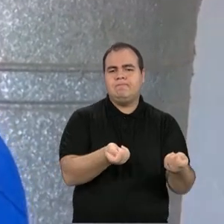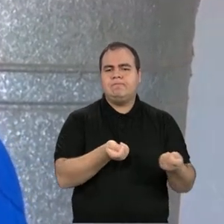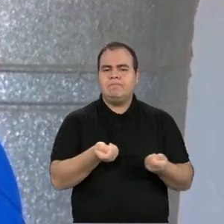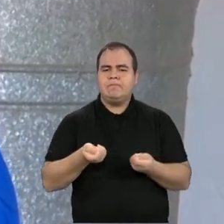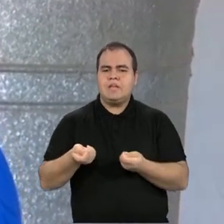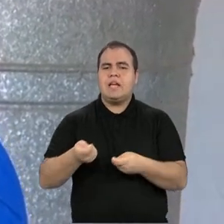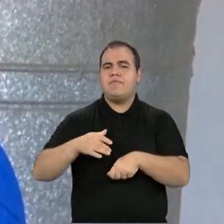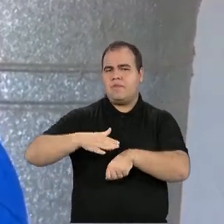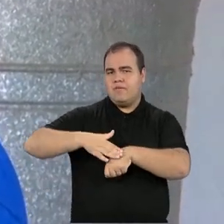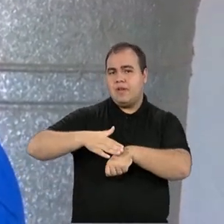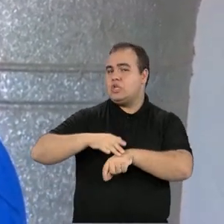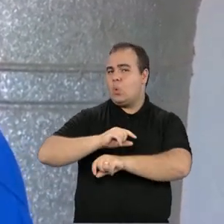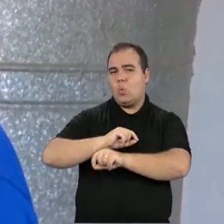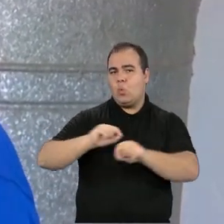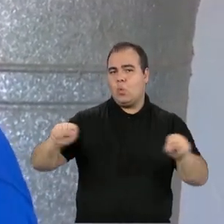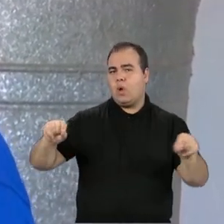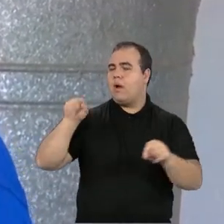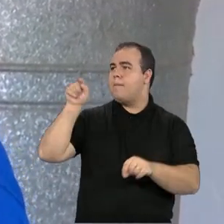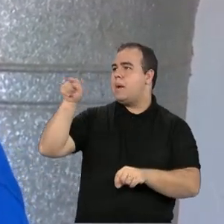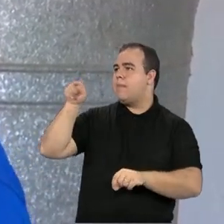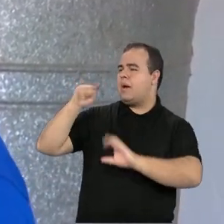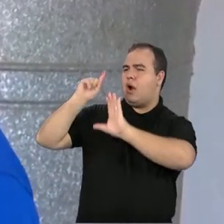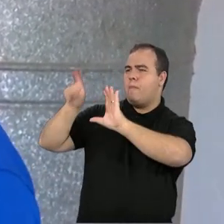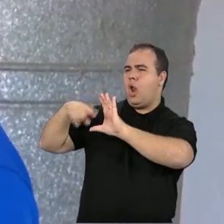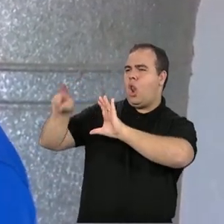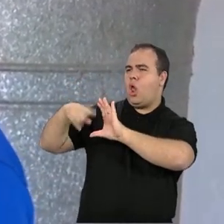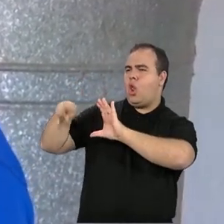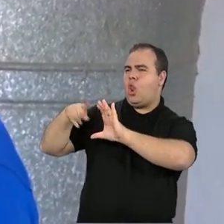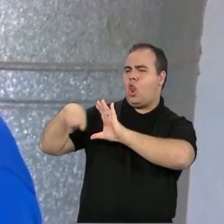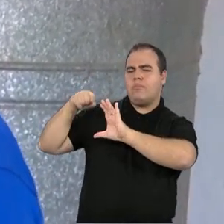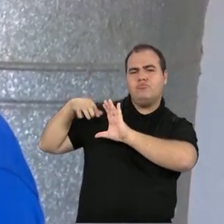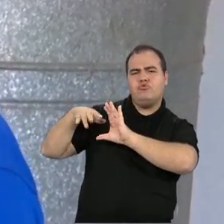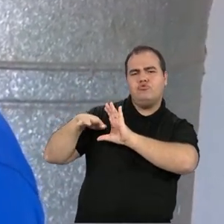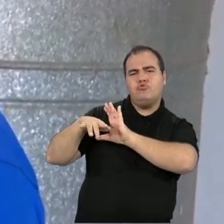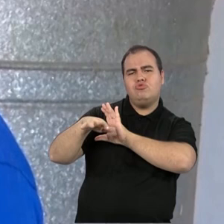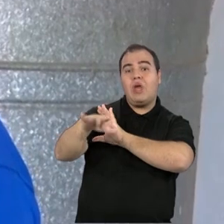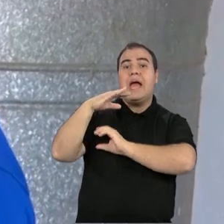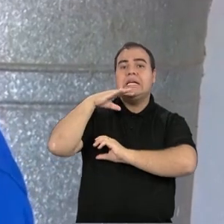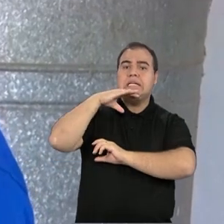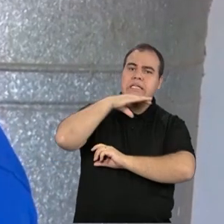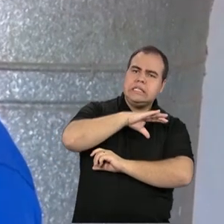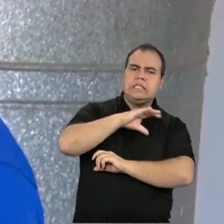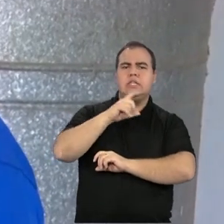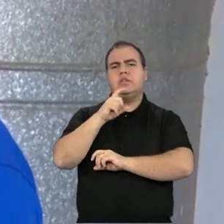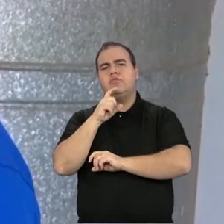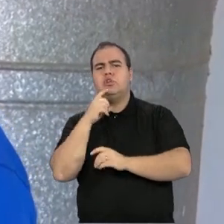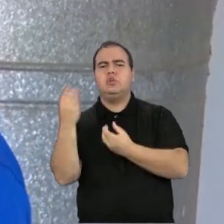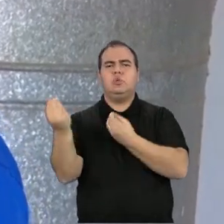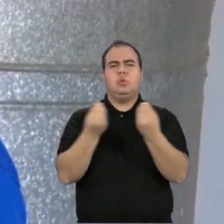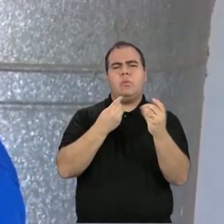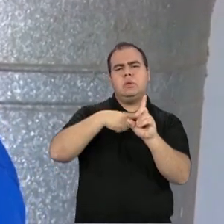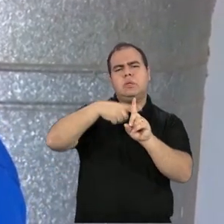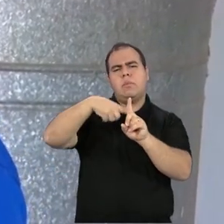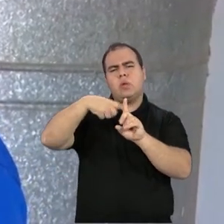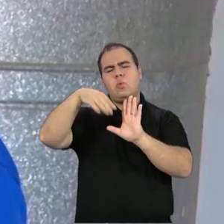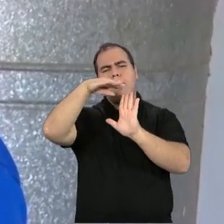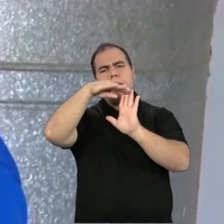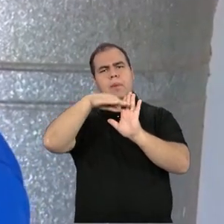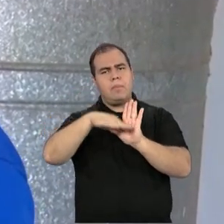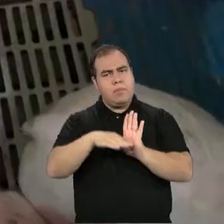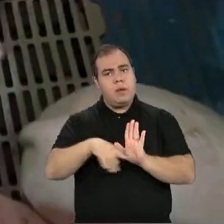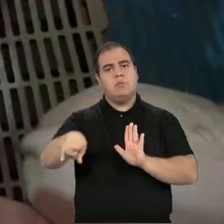ligar, acionar as turbinas para fazer o aquecimento de acordo com a programação de temperatura que os animais